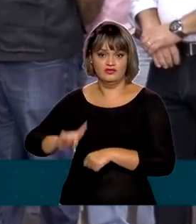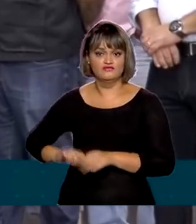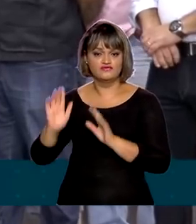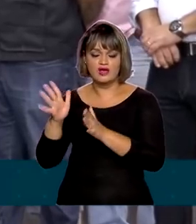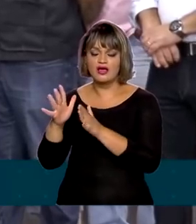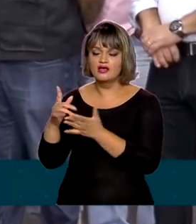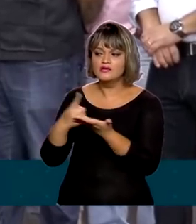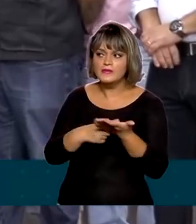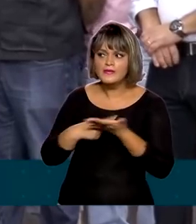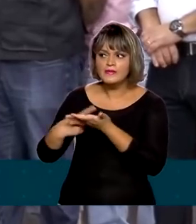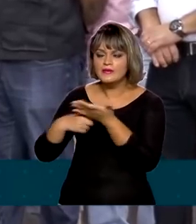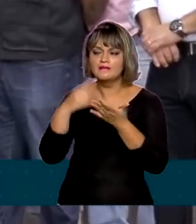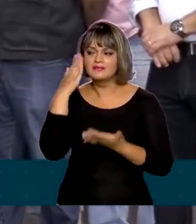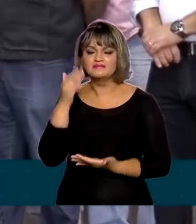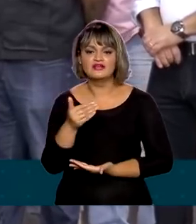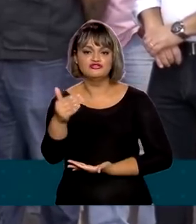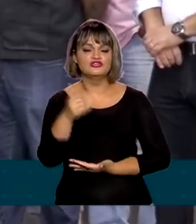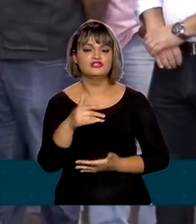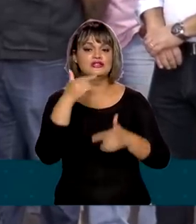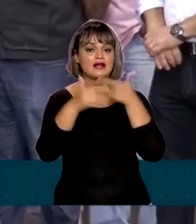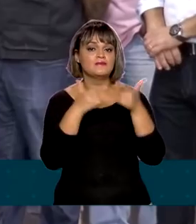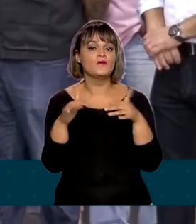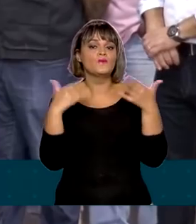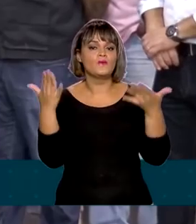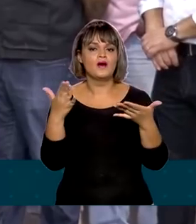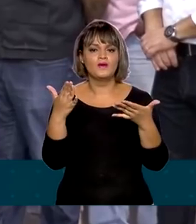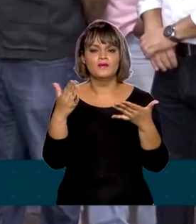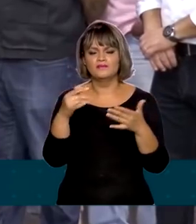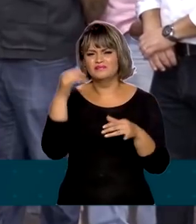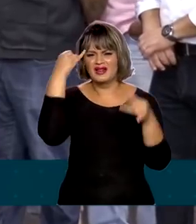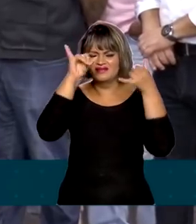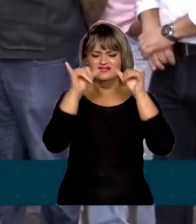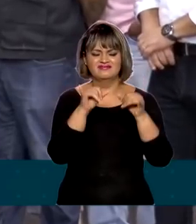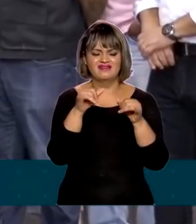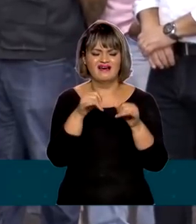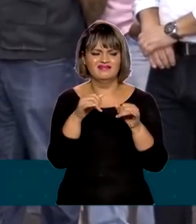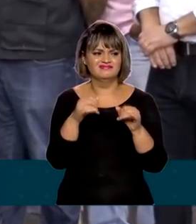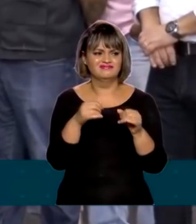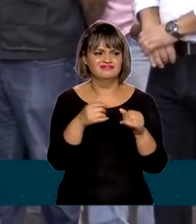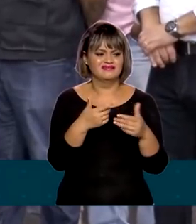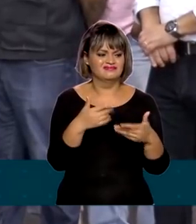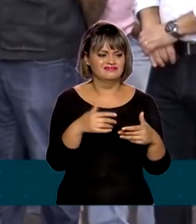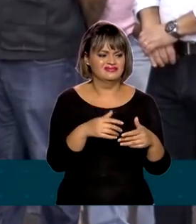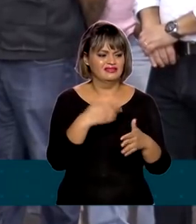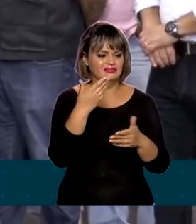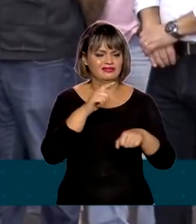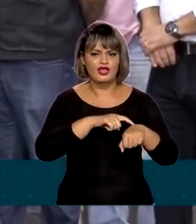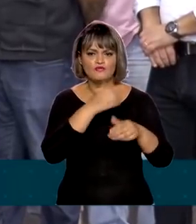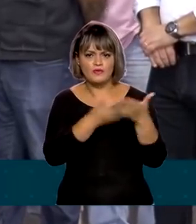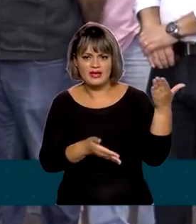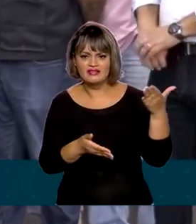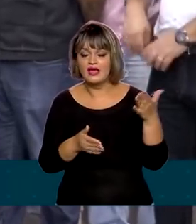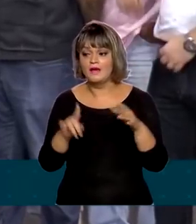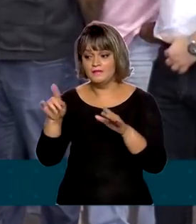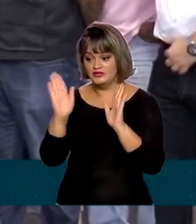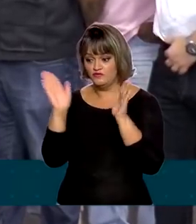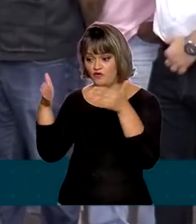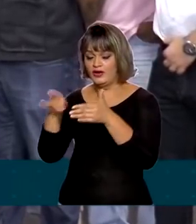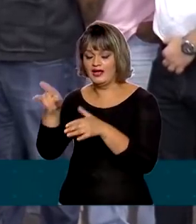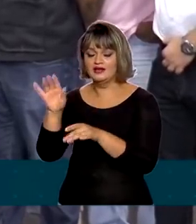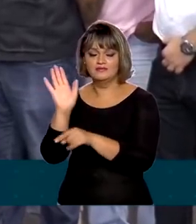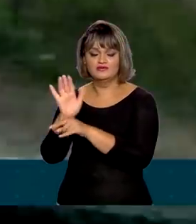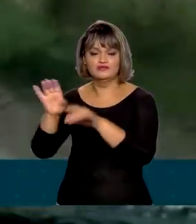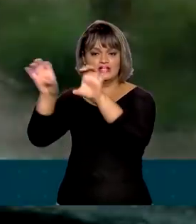definirmos as nossas atividades para não haver superposição de ações e cada um de nós vai fazer a sua paz para recuperar a